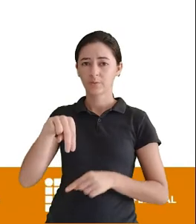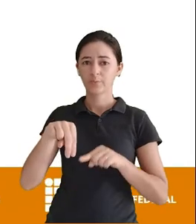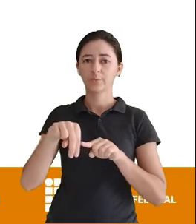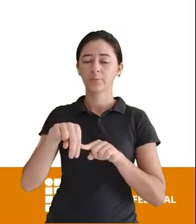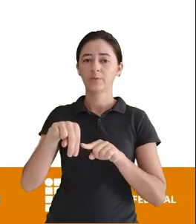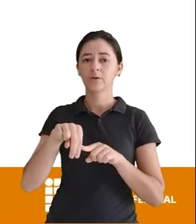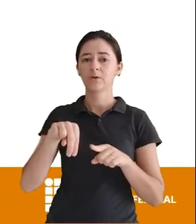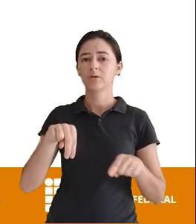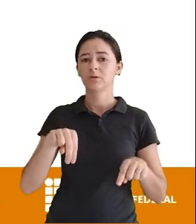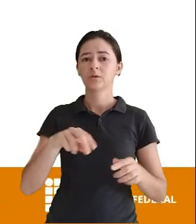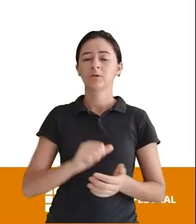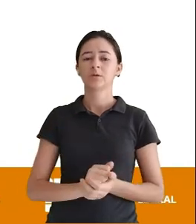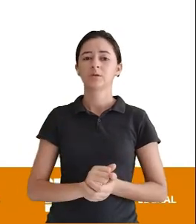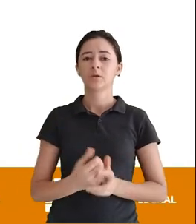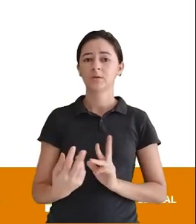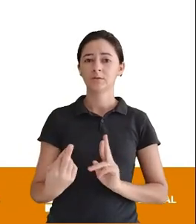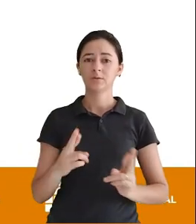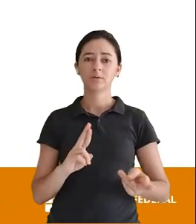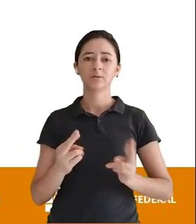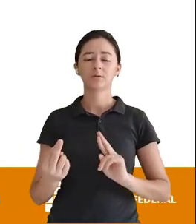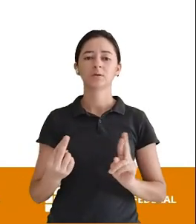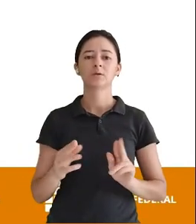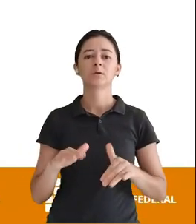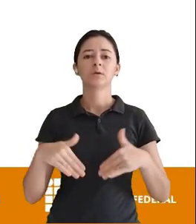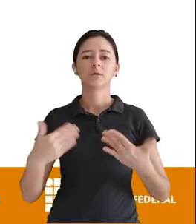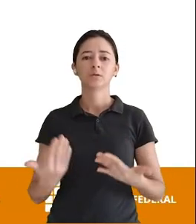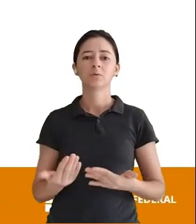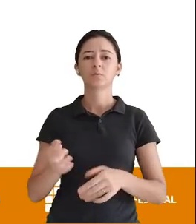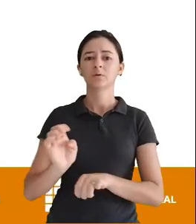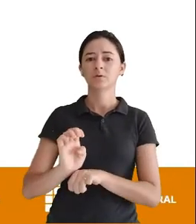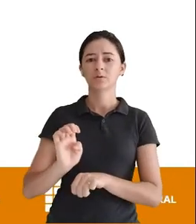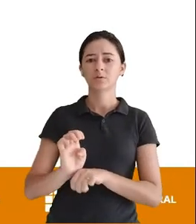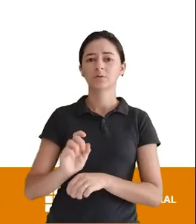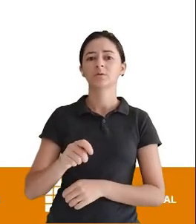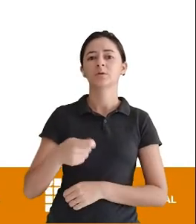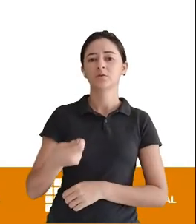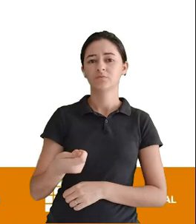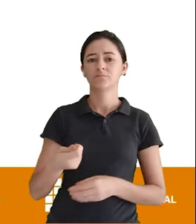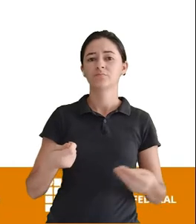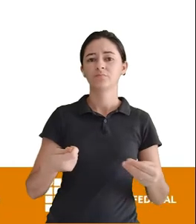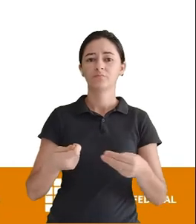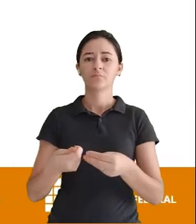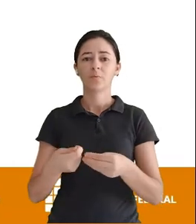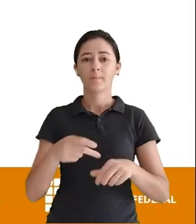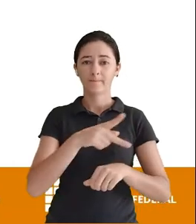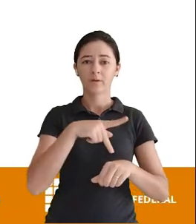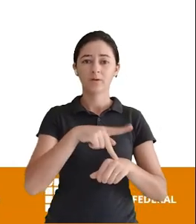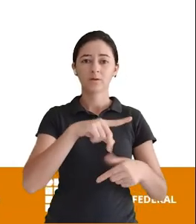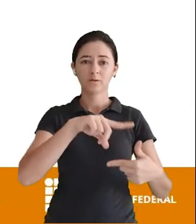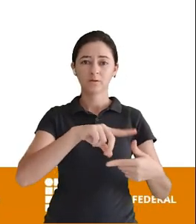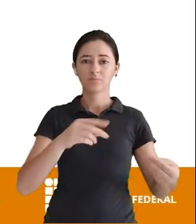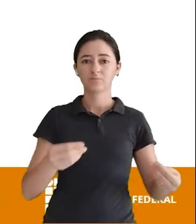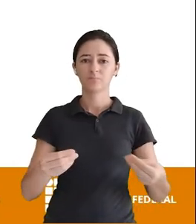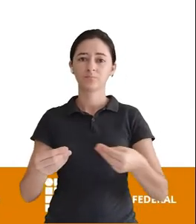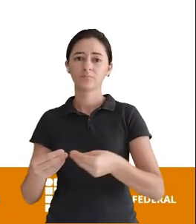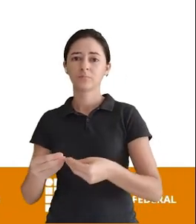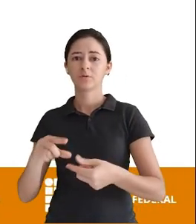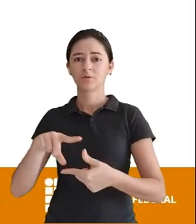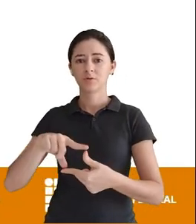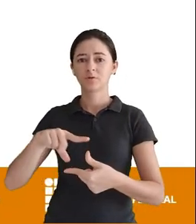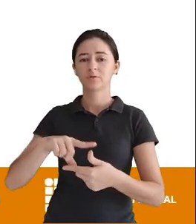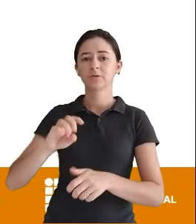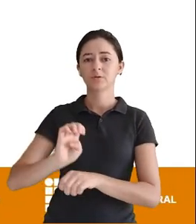Na relação entre país Então logo Estado Recebe a chave estrangeira De país Então aqui Eu coloquei um Exemplozinho aqui